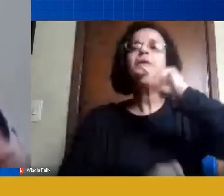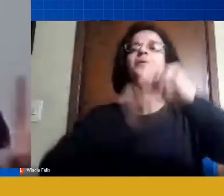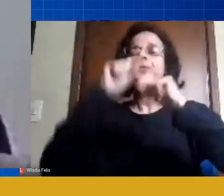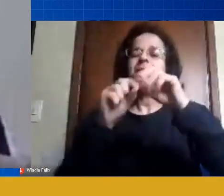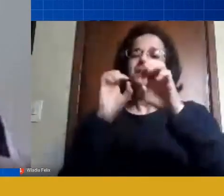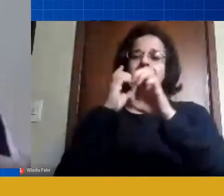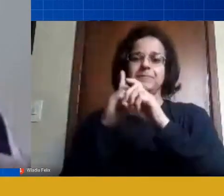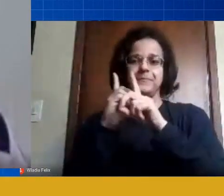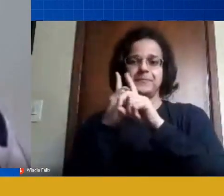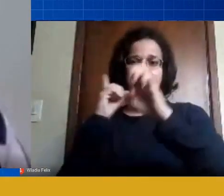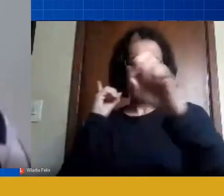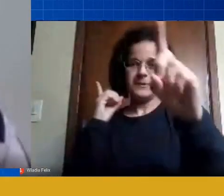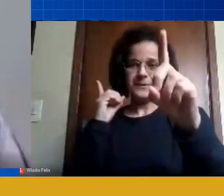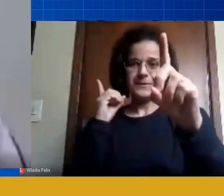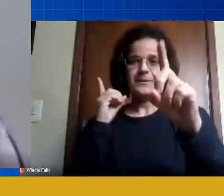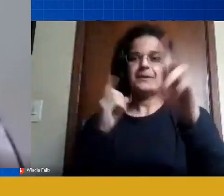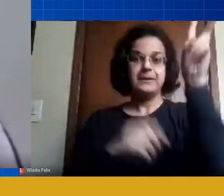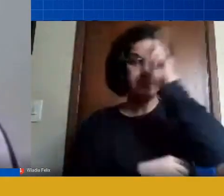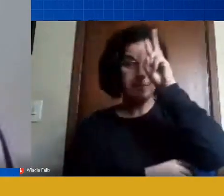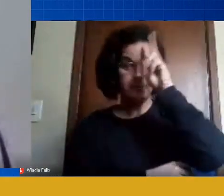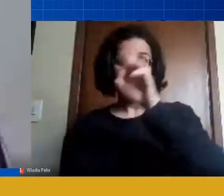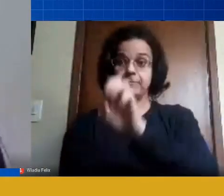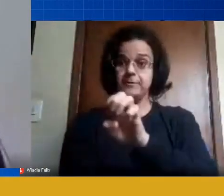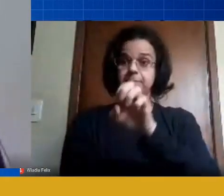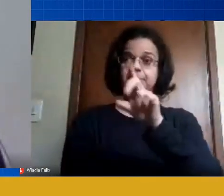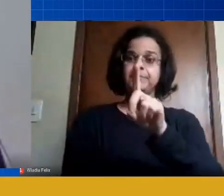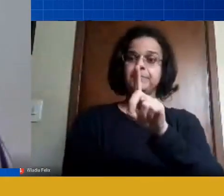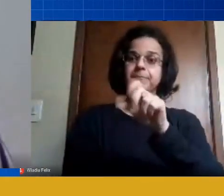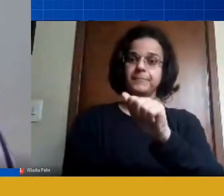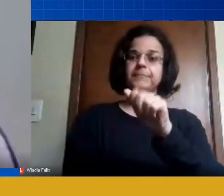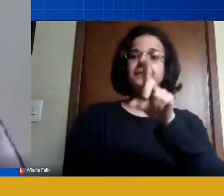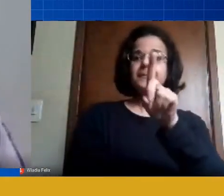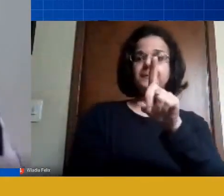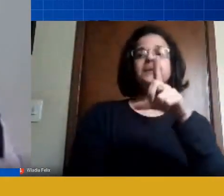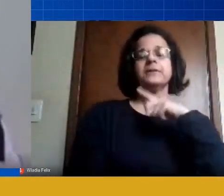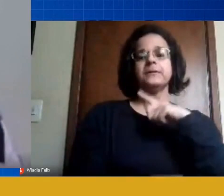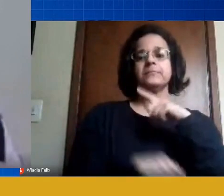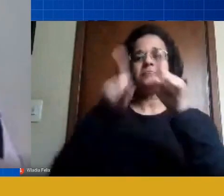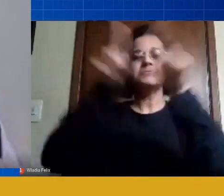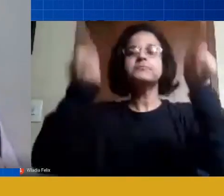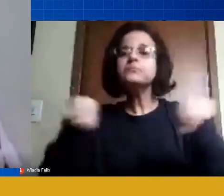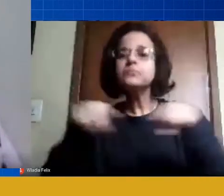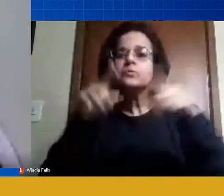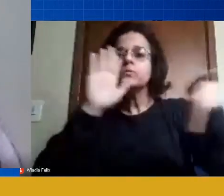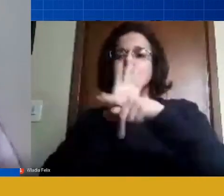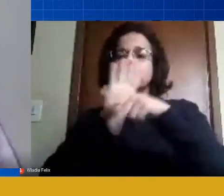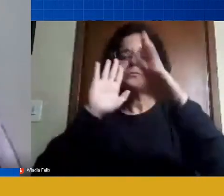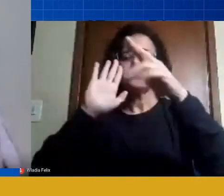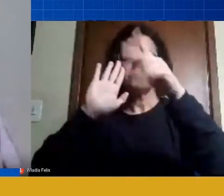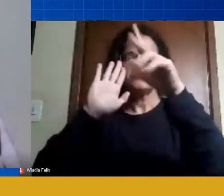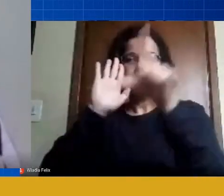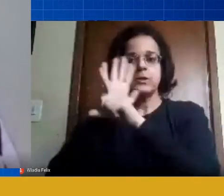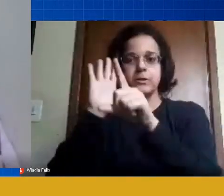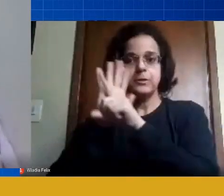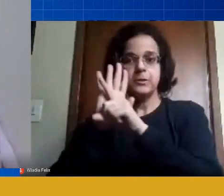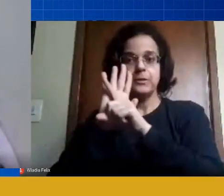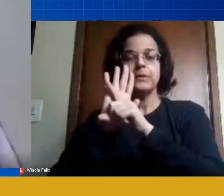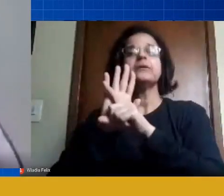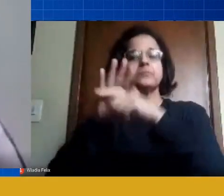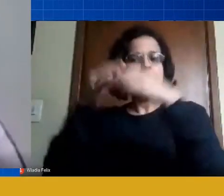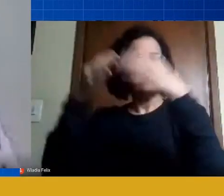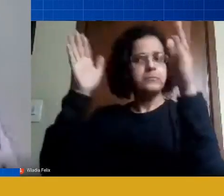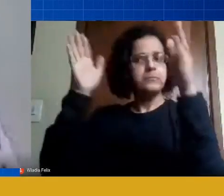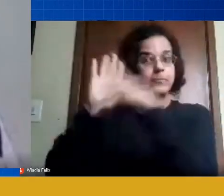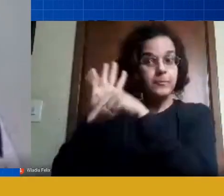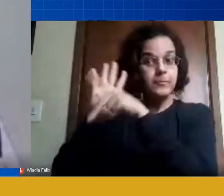lembrando que educação à distância ela tem um formato ela tem uma legislação própria e não é o que a gente está fazendo aqui porque eu sou estudiosa também da educação à